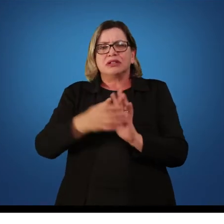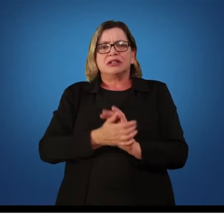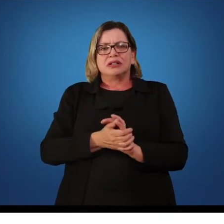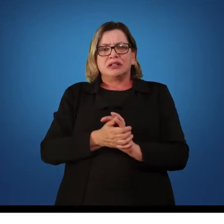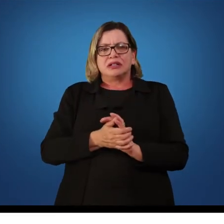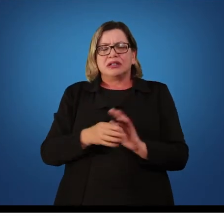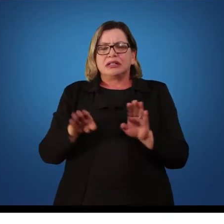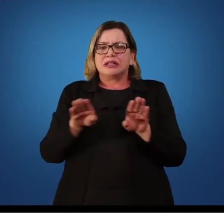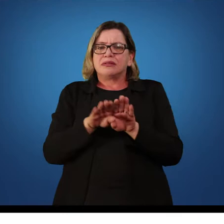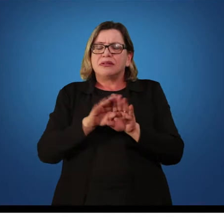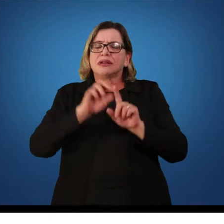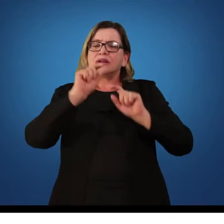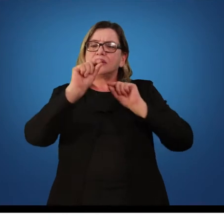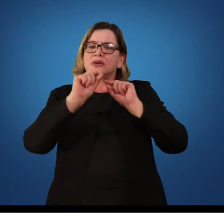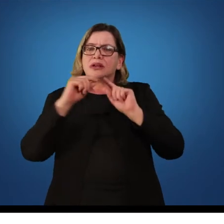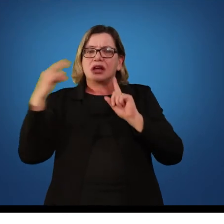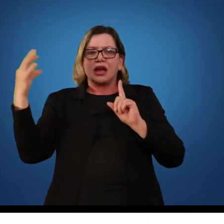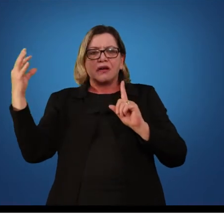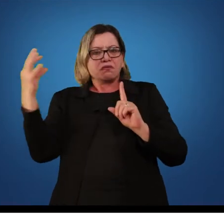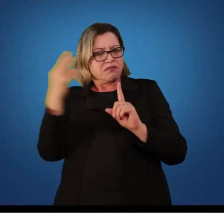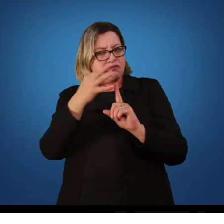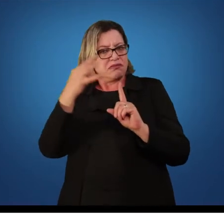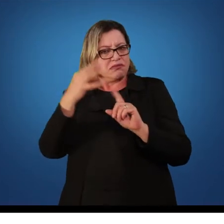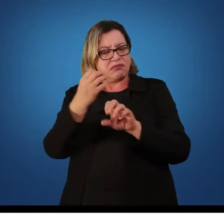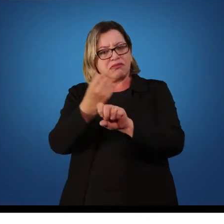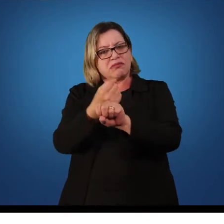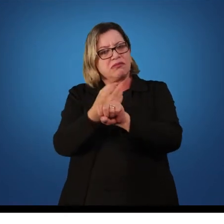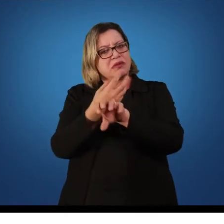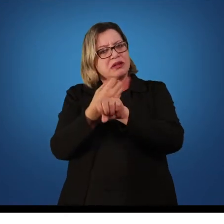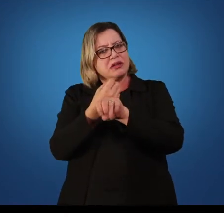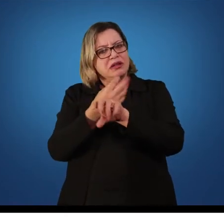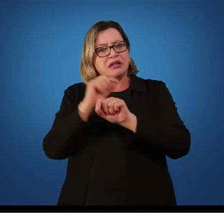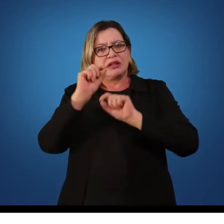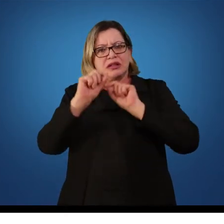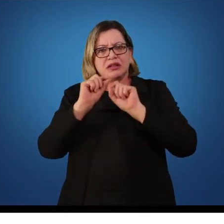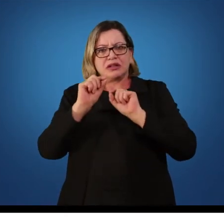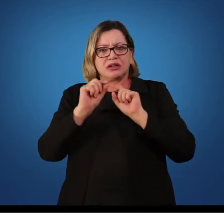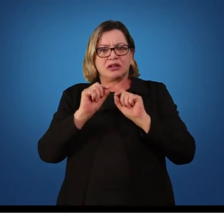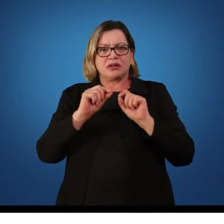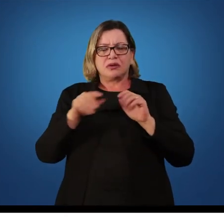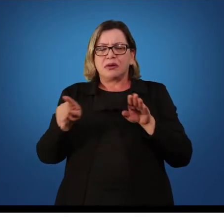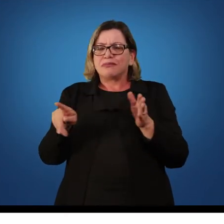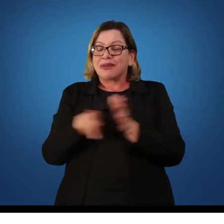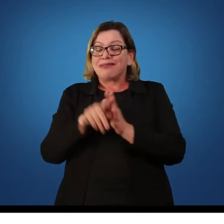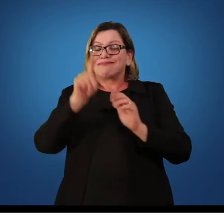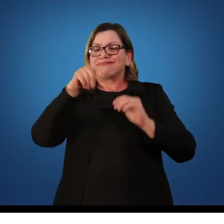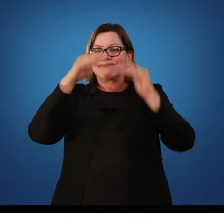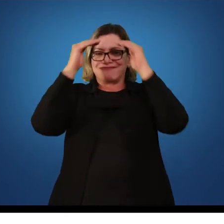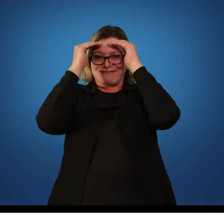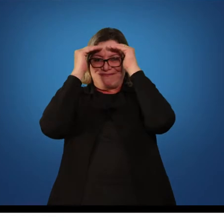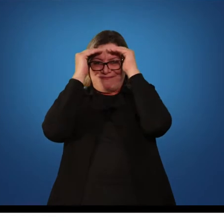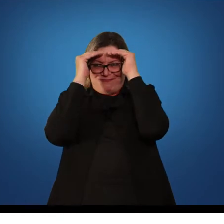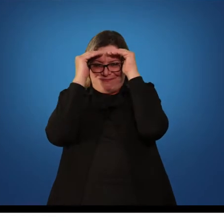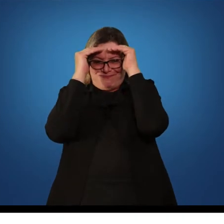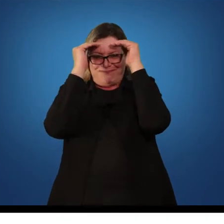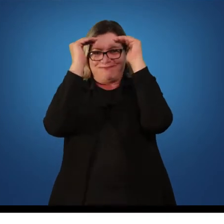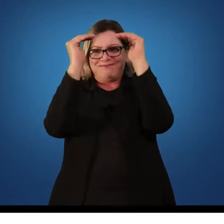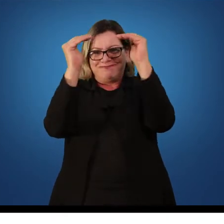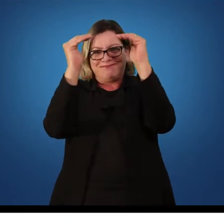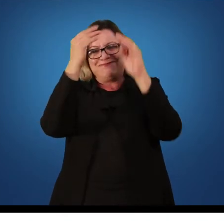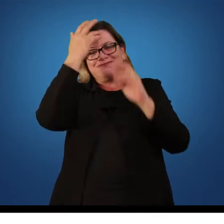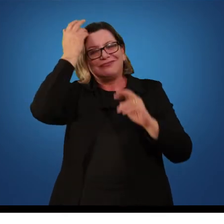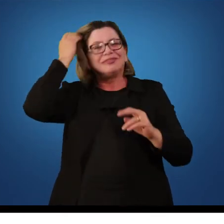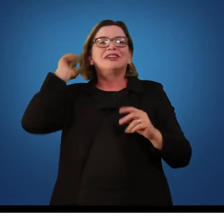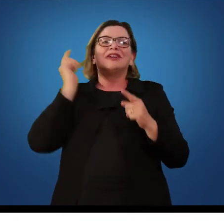Outro fator que influencia no processo de ensino-aprendizagem são os níveis de atenção. Por